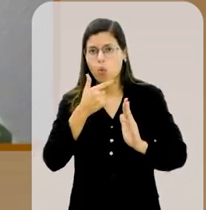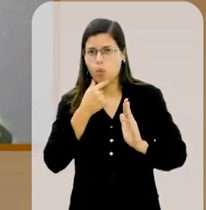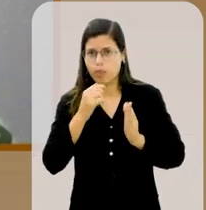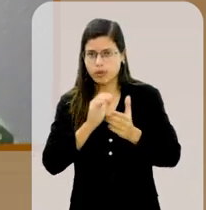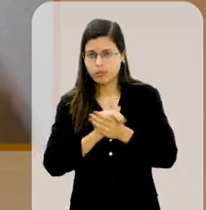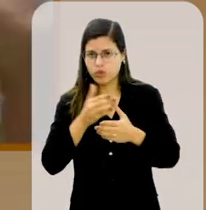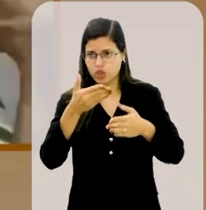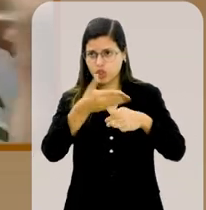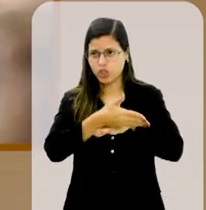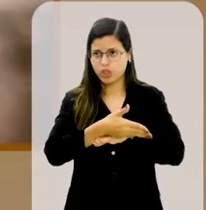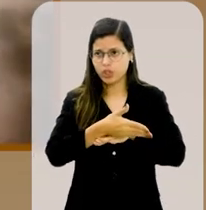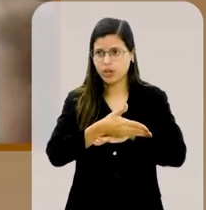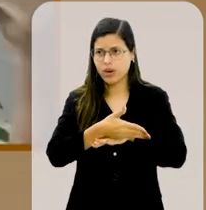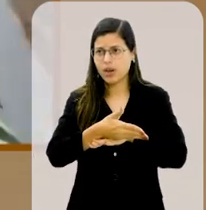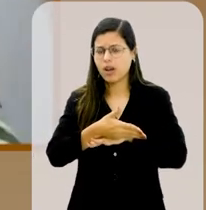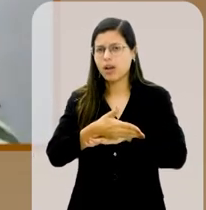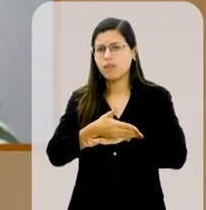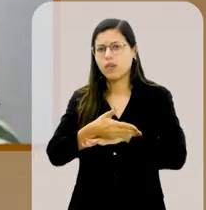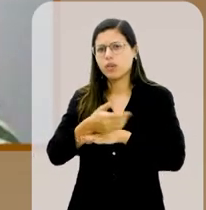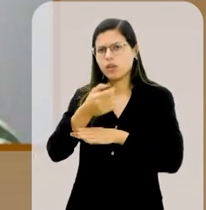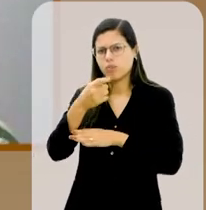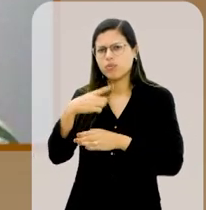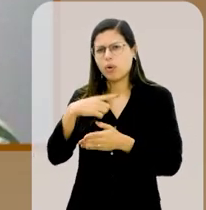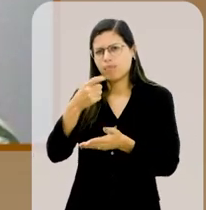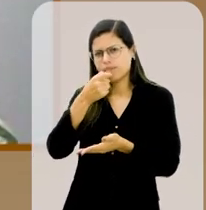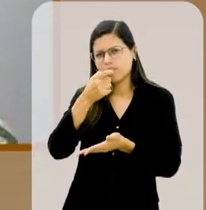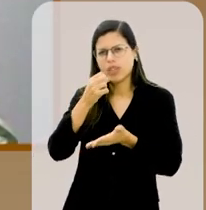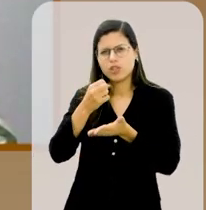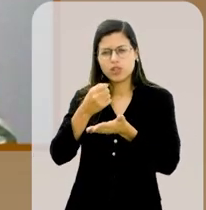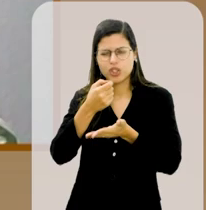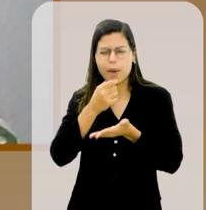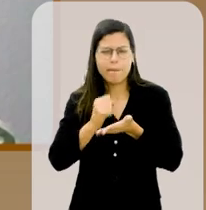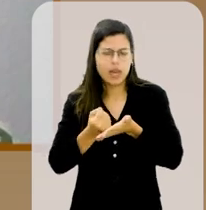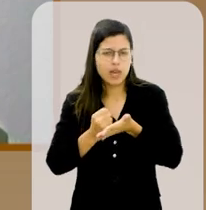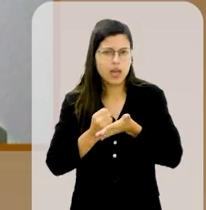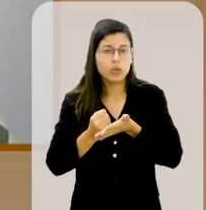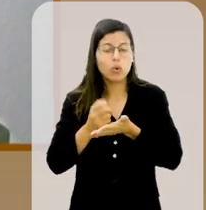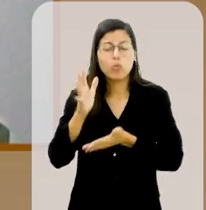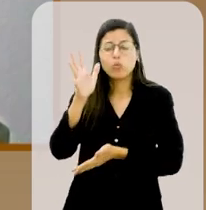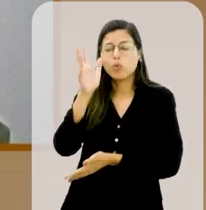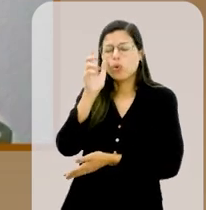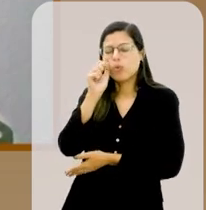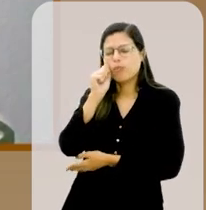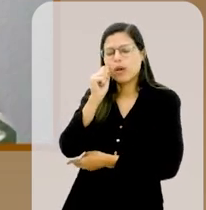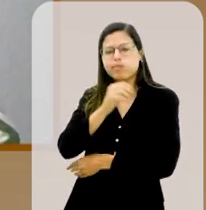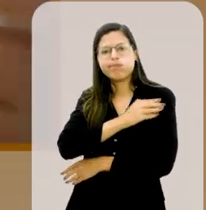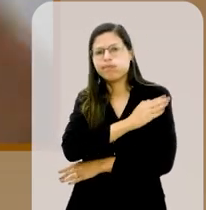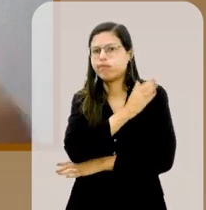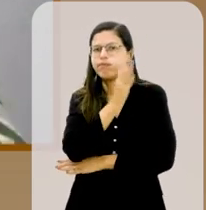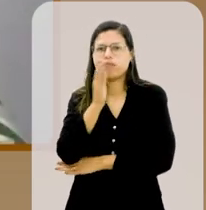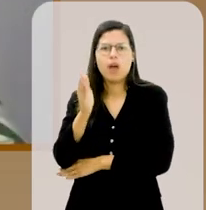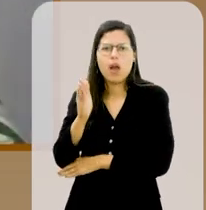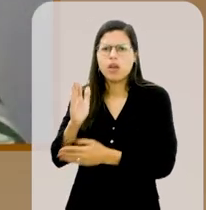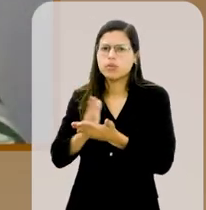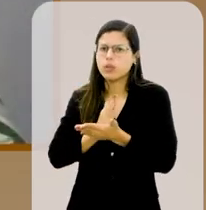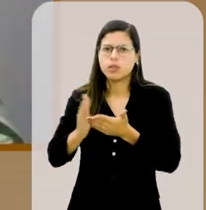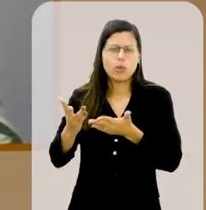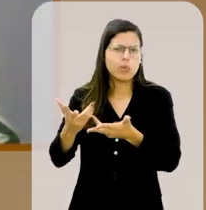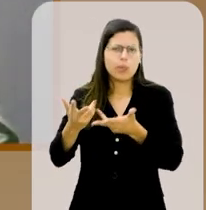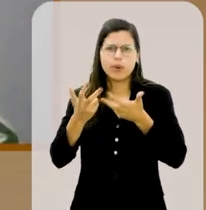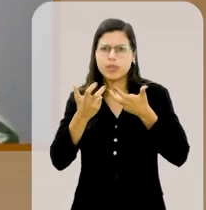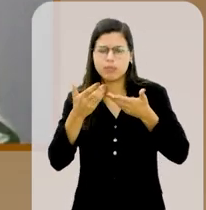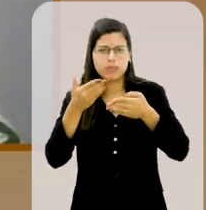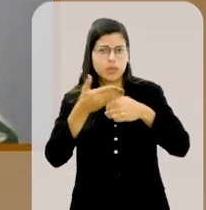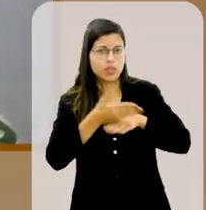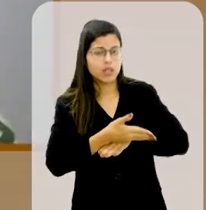chegava, eu divido os medicamentos e a minha situação tão grave, eu cochilava muito. Às vezes eu não percebia